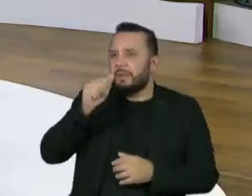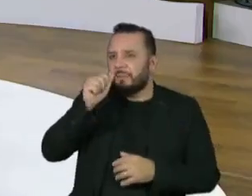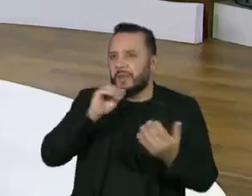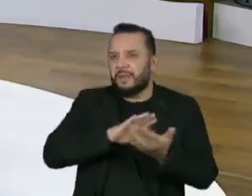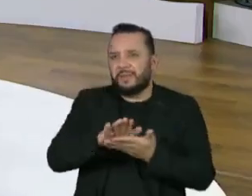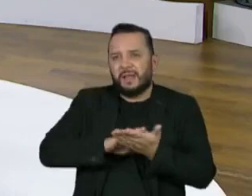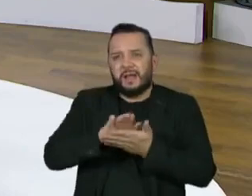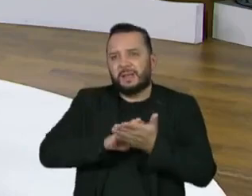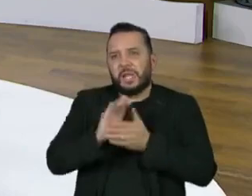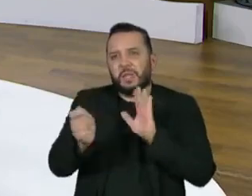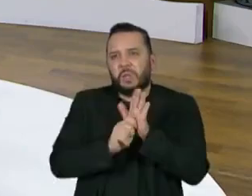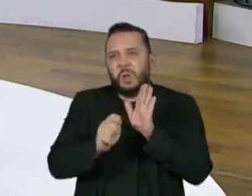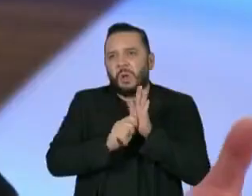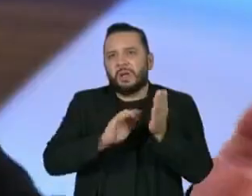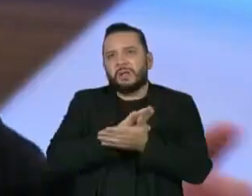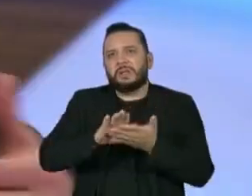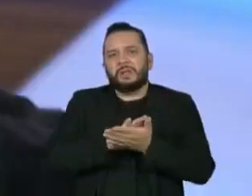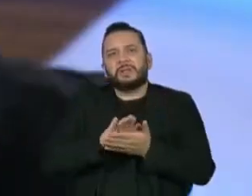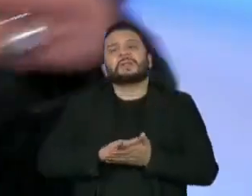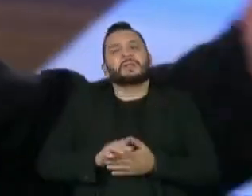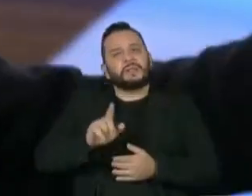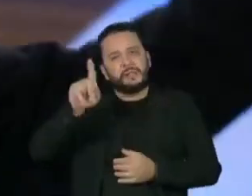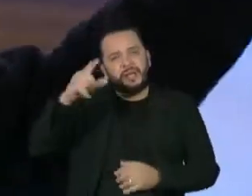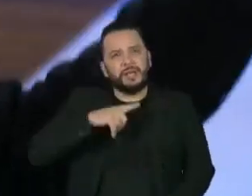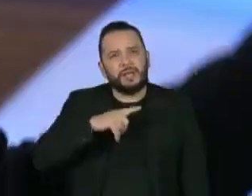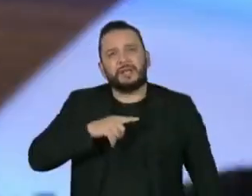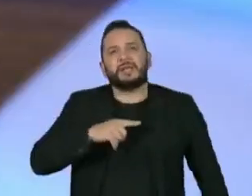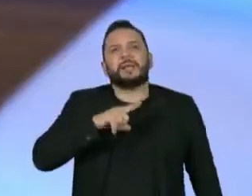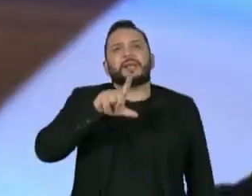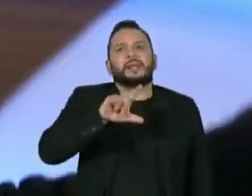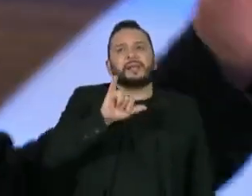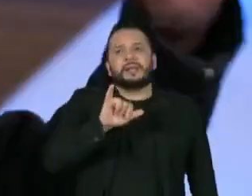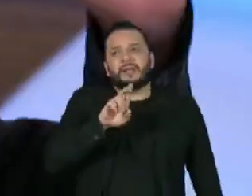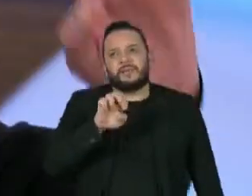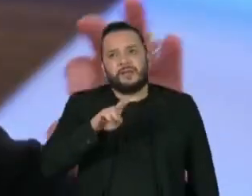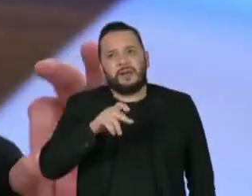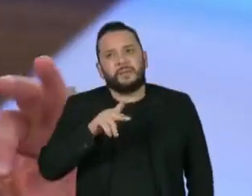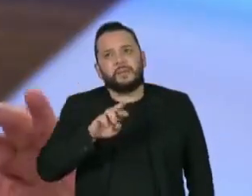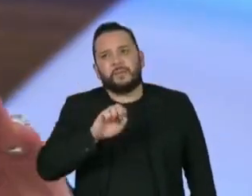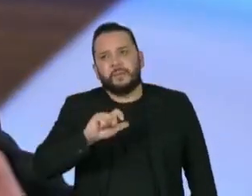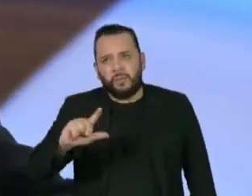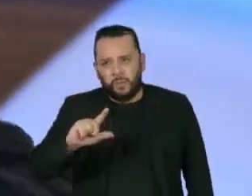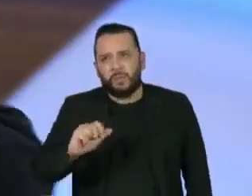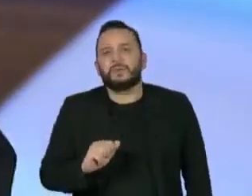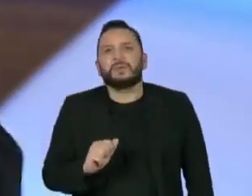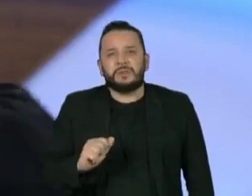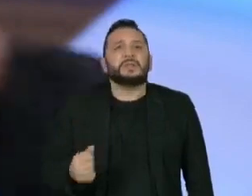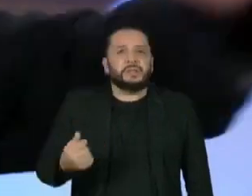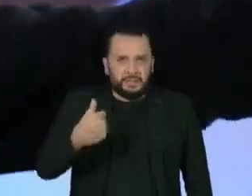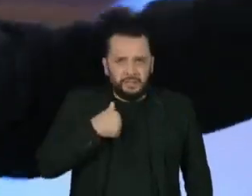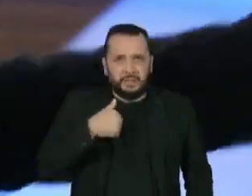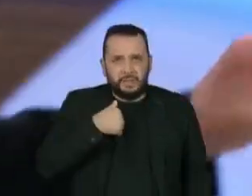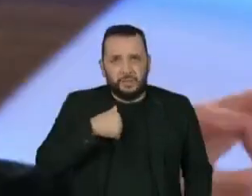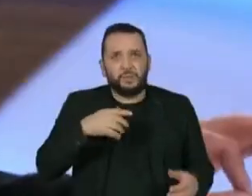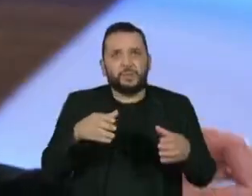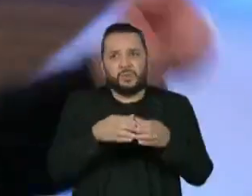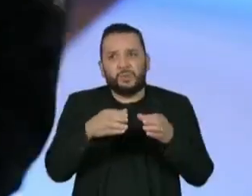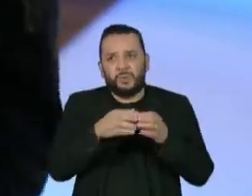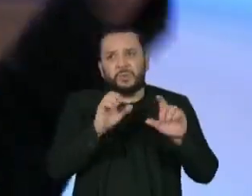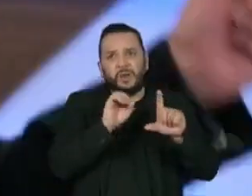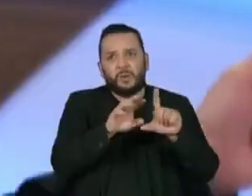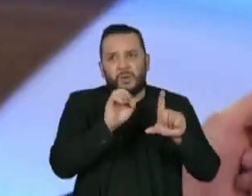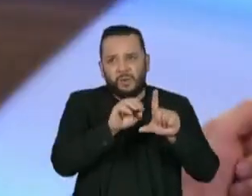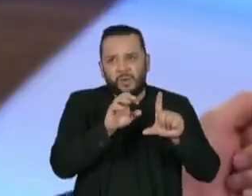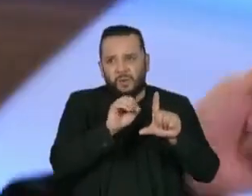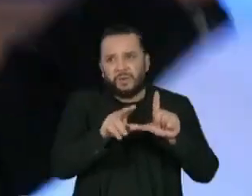não ia fazer nada. E lá em Liverpool, nós saímos, vou contar assim, tem que deixar bem claro que a equipe da Globo toda